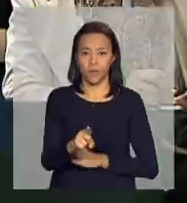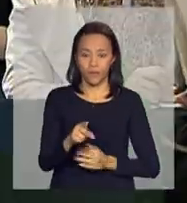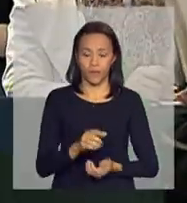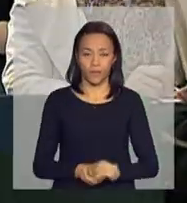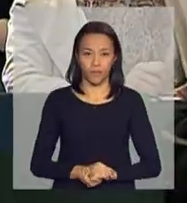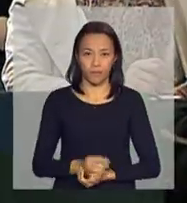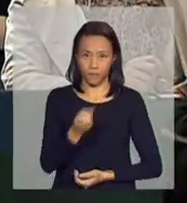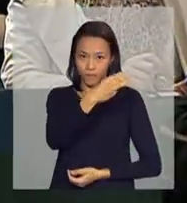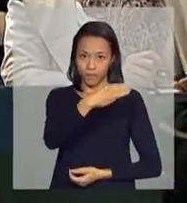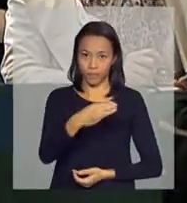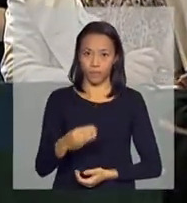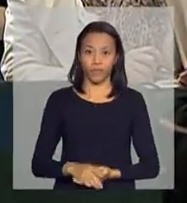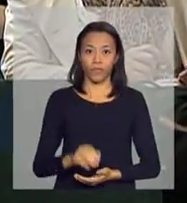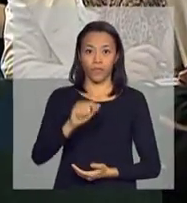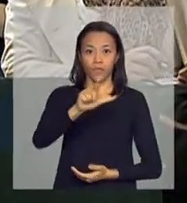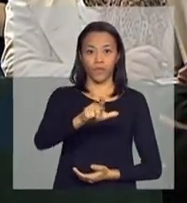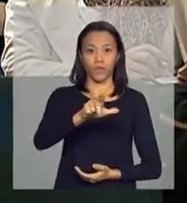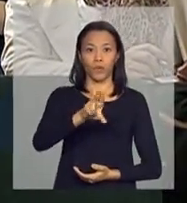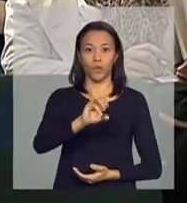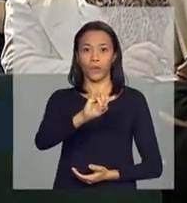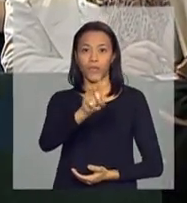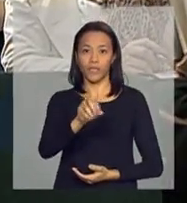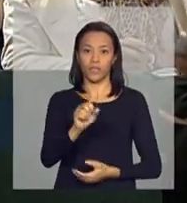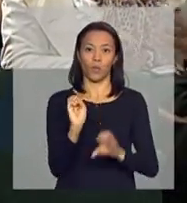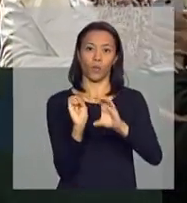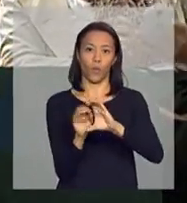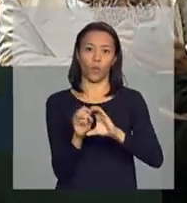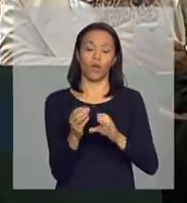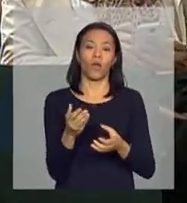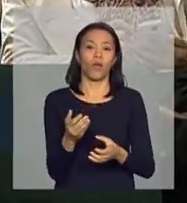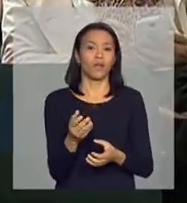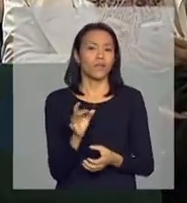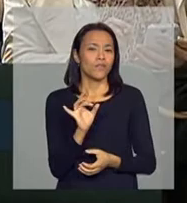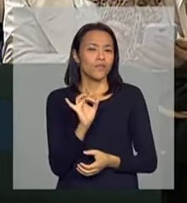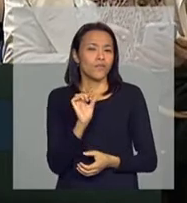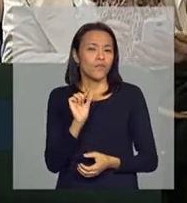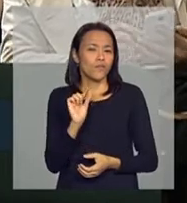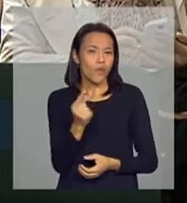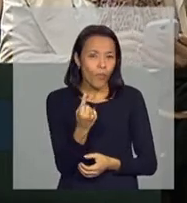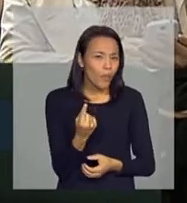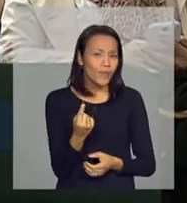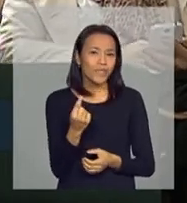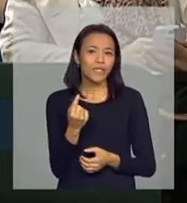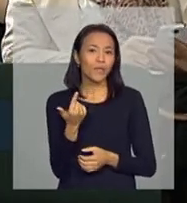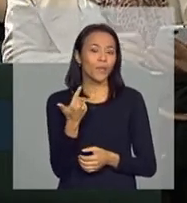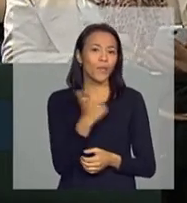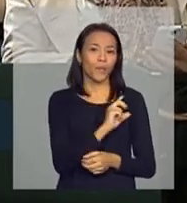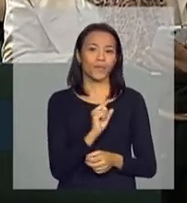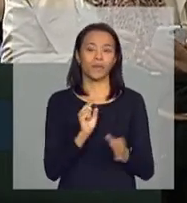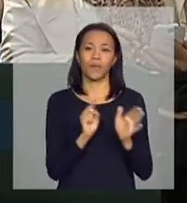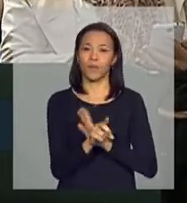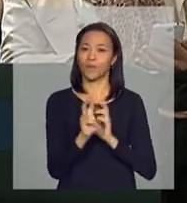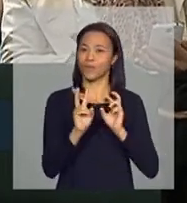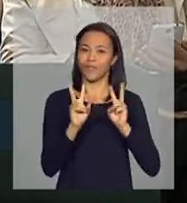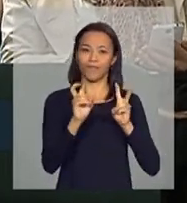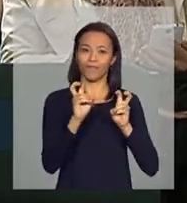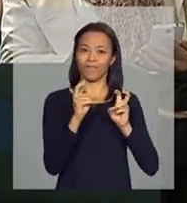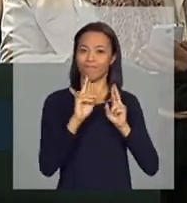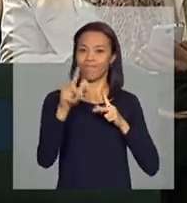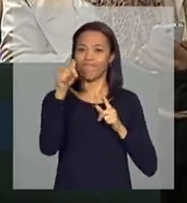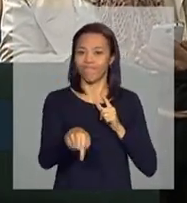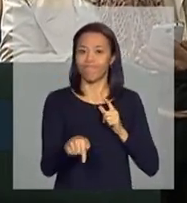Ministro, aqui. Luísa da Média, Globo. Vou desviar um pouquinho do plano safra, ministro. É que nós estamos vendo